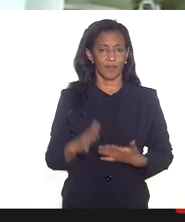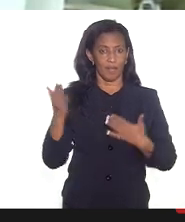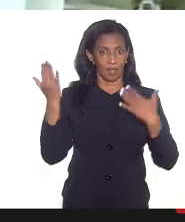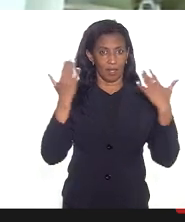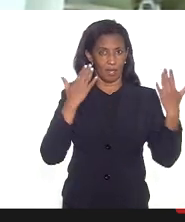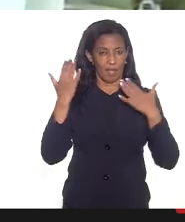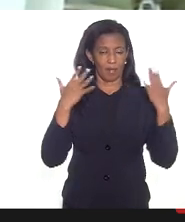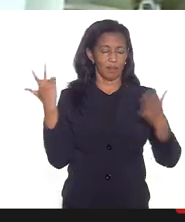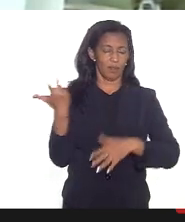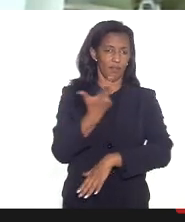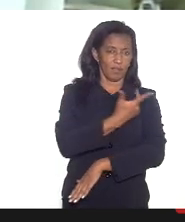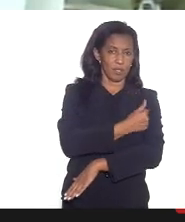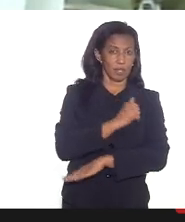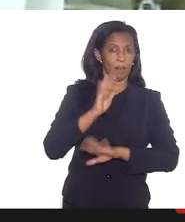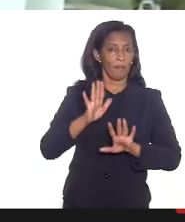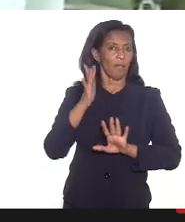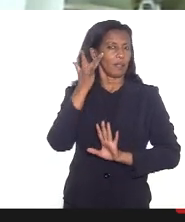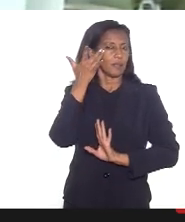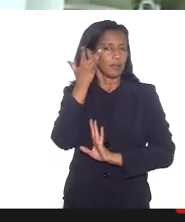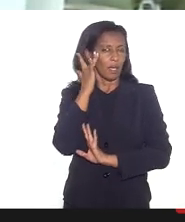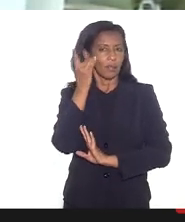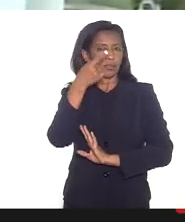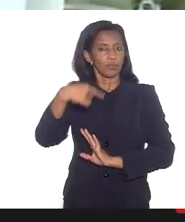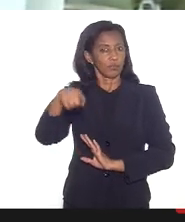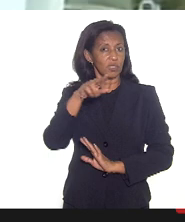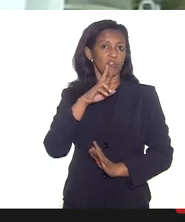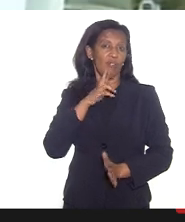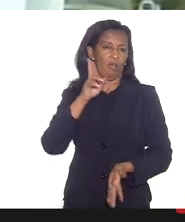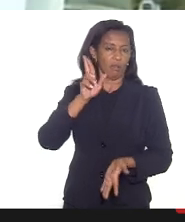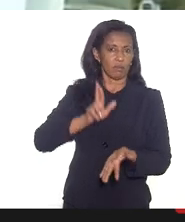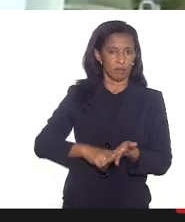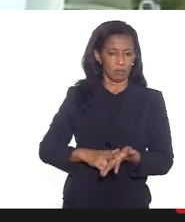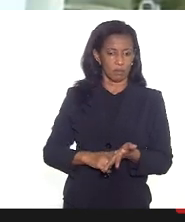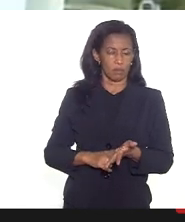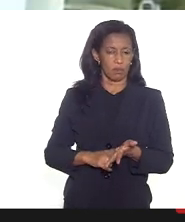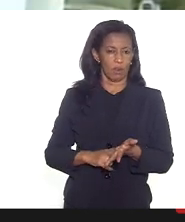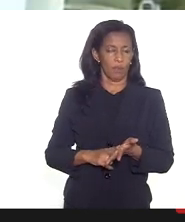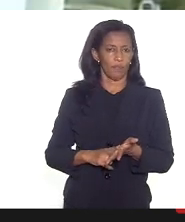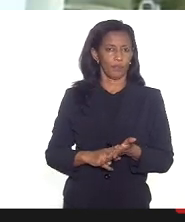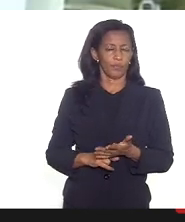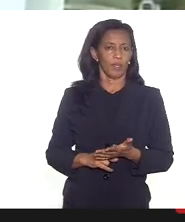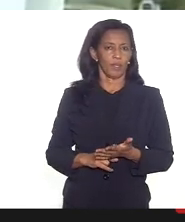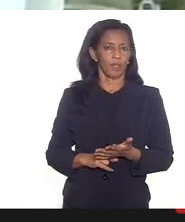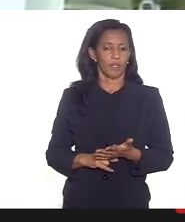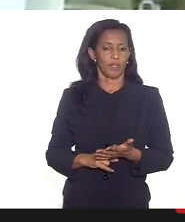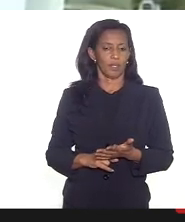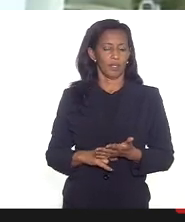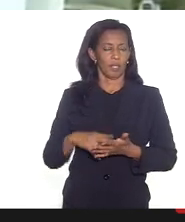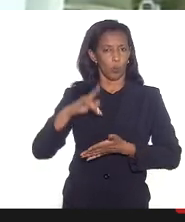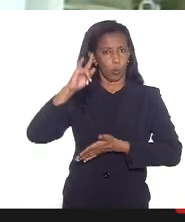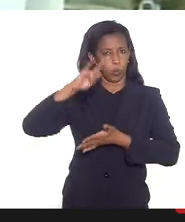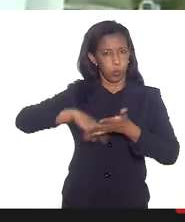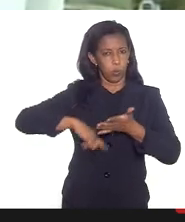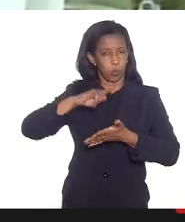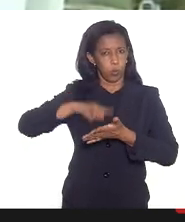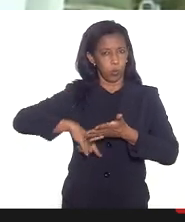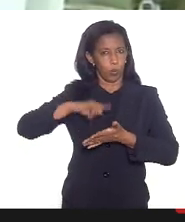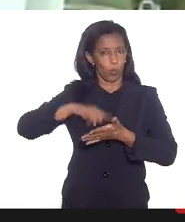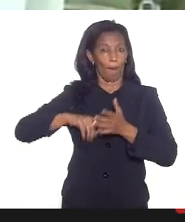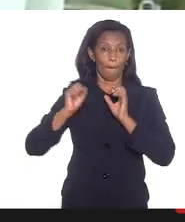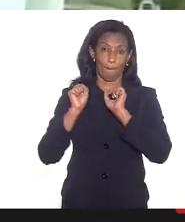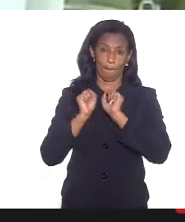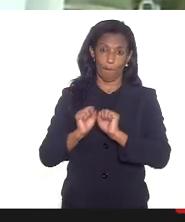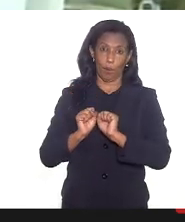vacinação mas acho que vocês têm toda razão que a burocracia documental pode